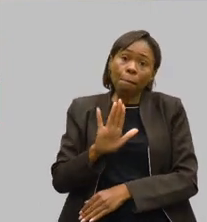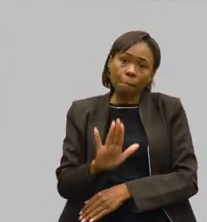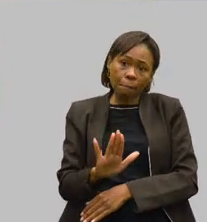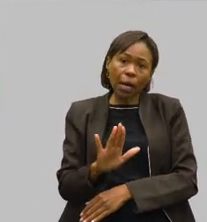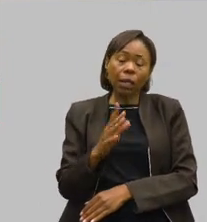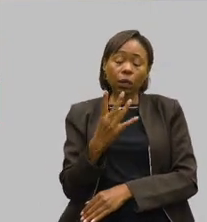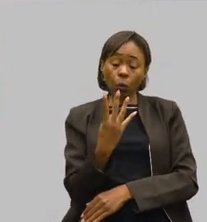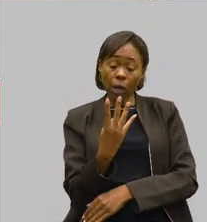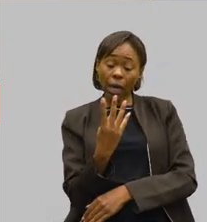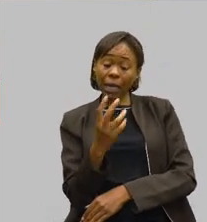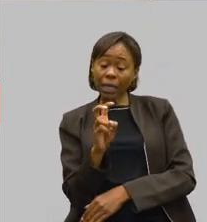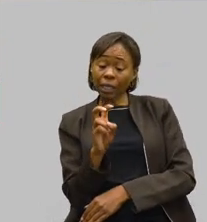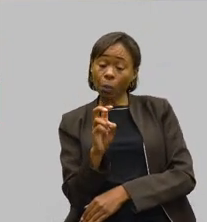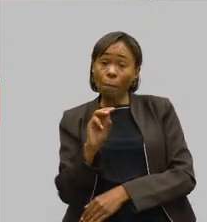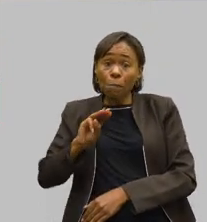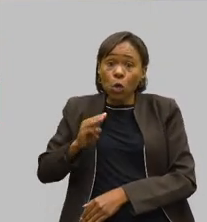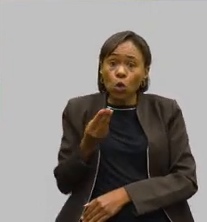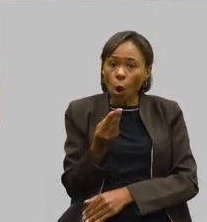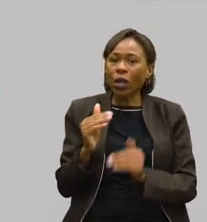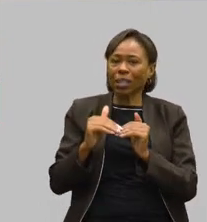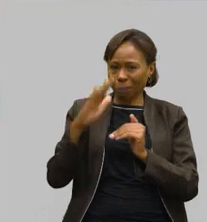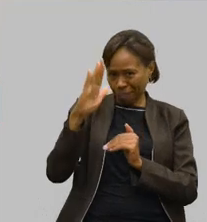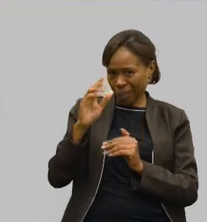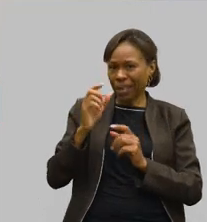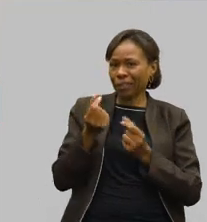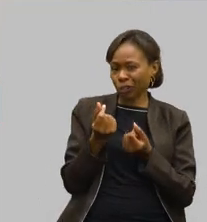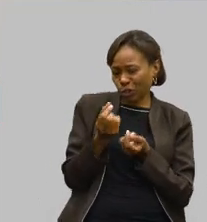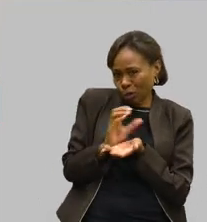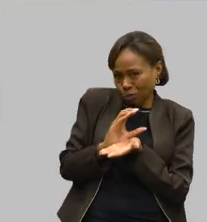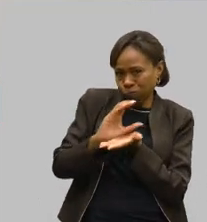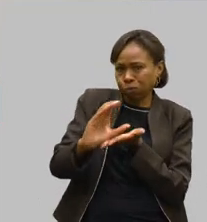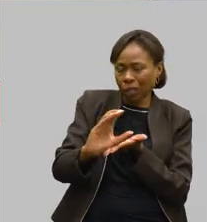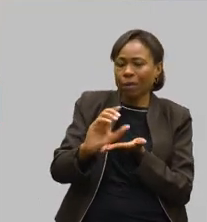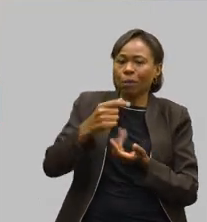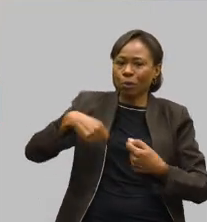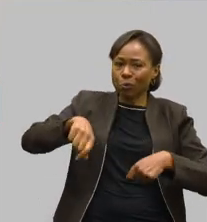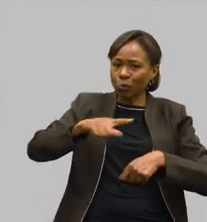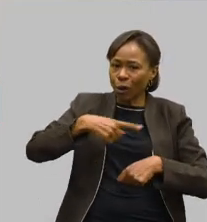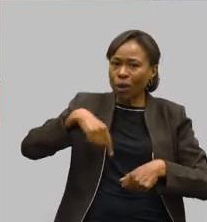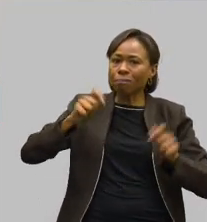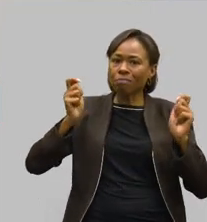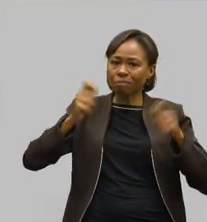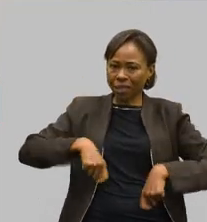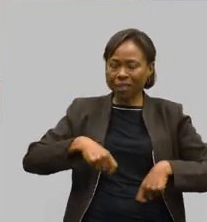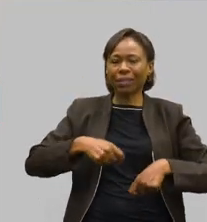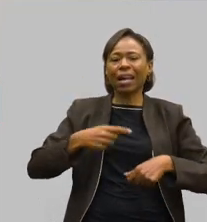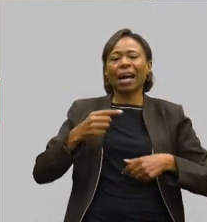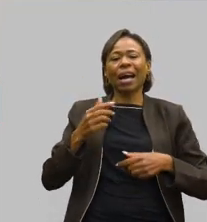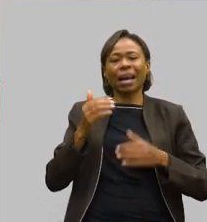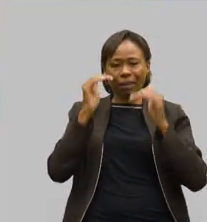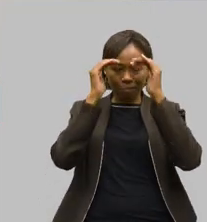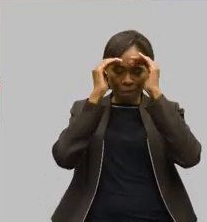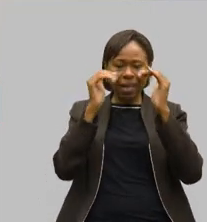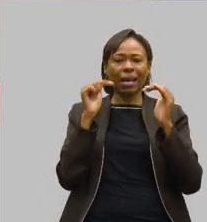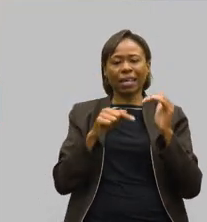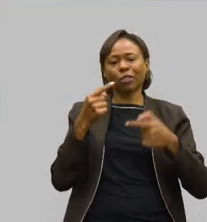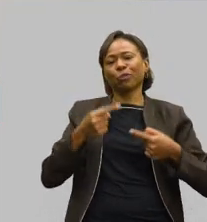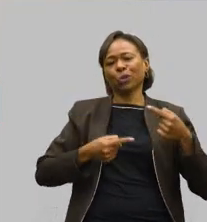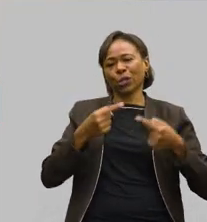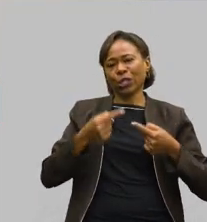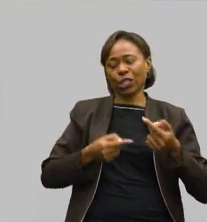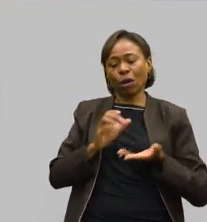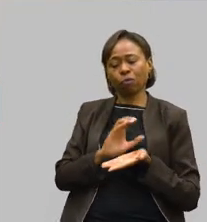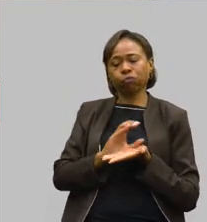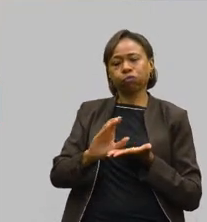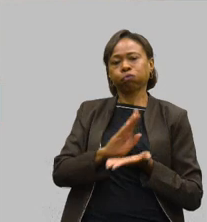45 milhões de reais serão investidos para que nós possamos juntos efetivar essa política pública que possa chegar na ponta,